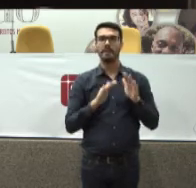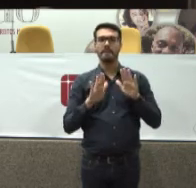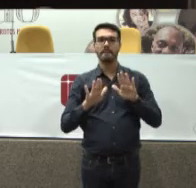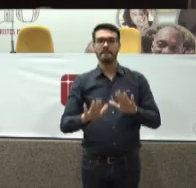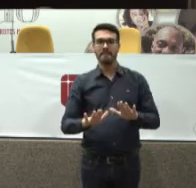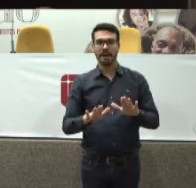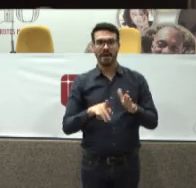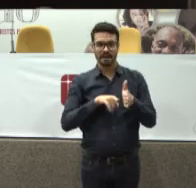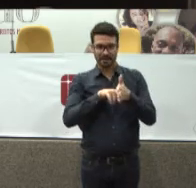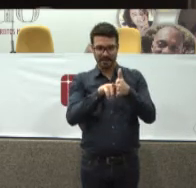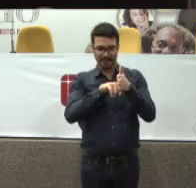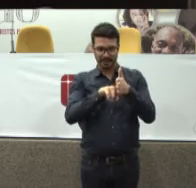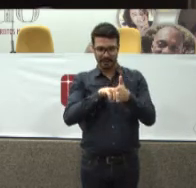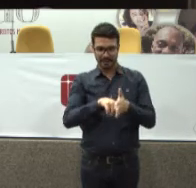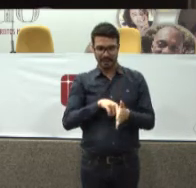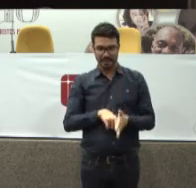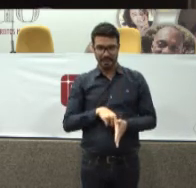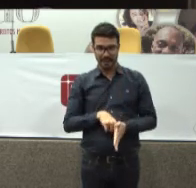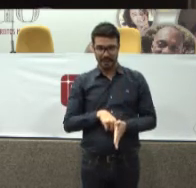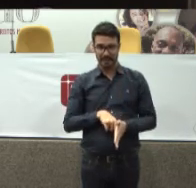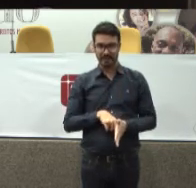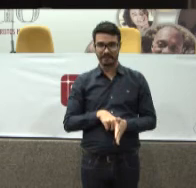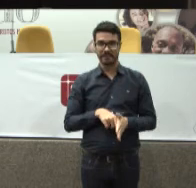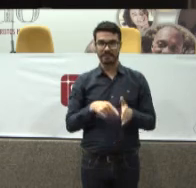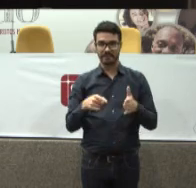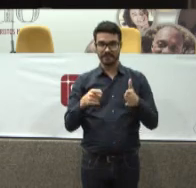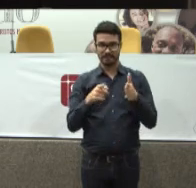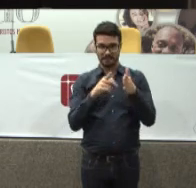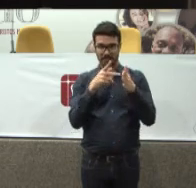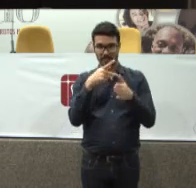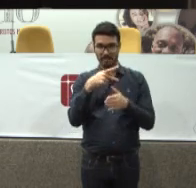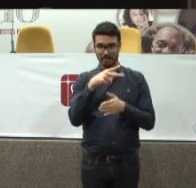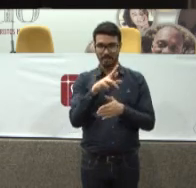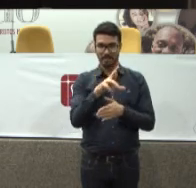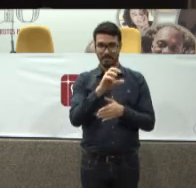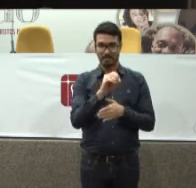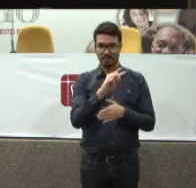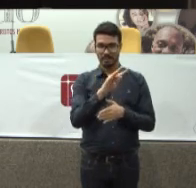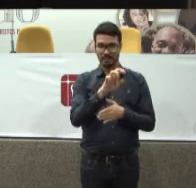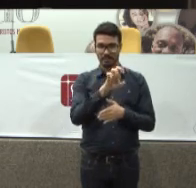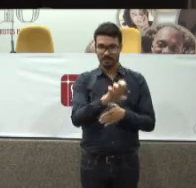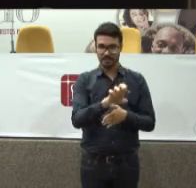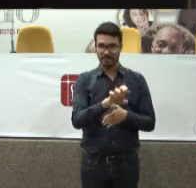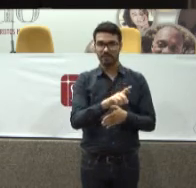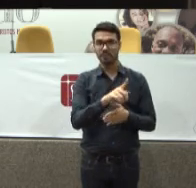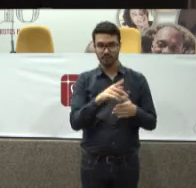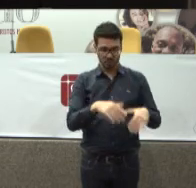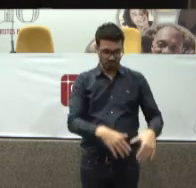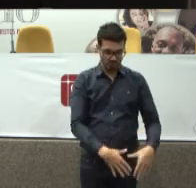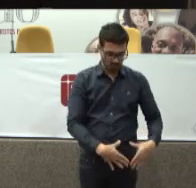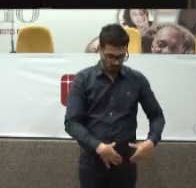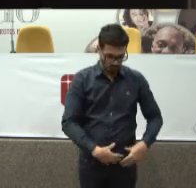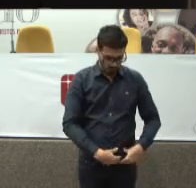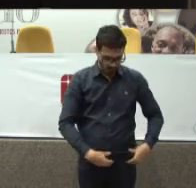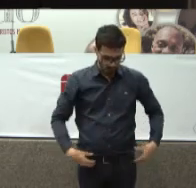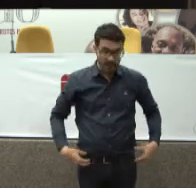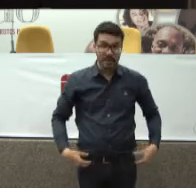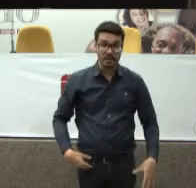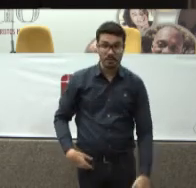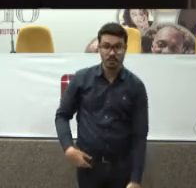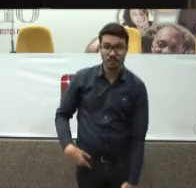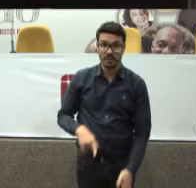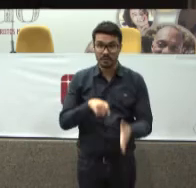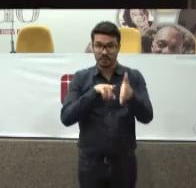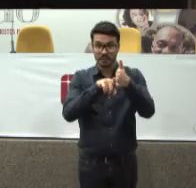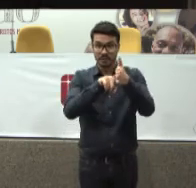fizemos uma análise Sobre próteses De joelho e quadril E isso É análise Feita em um grande